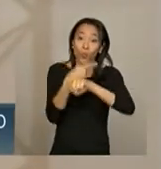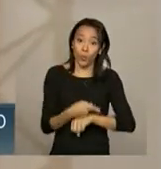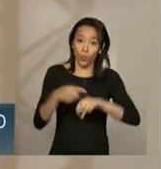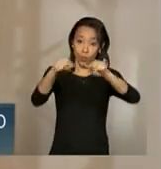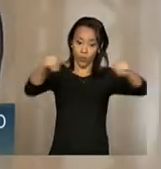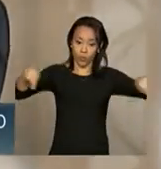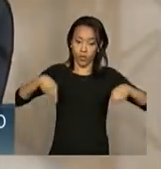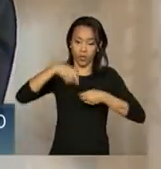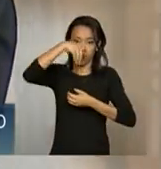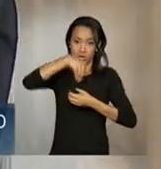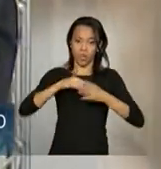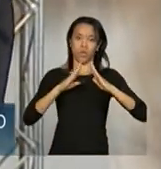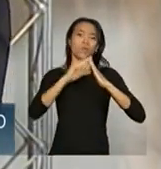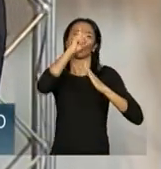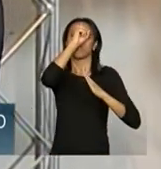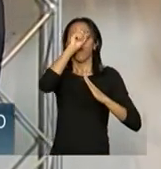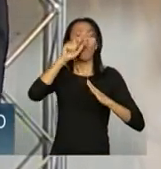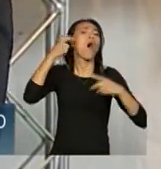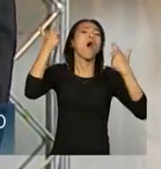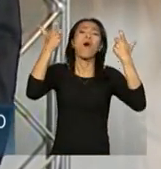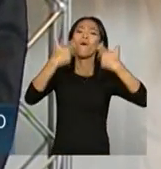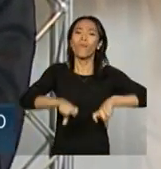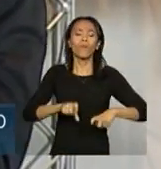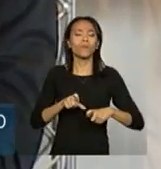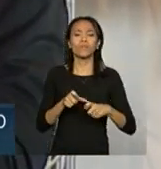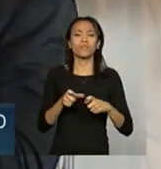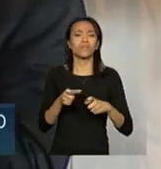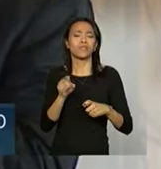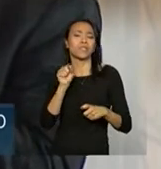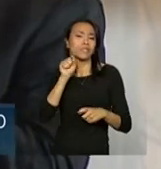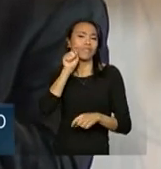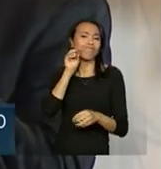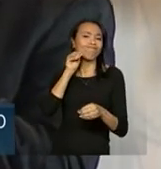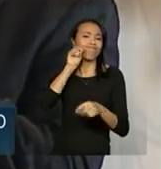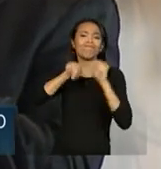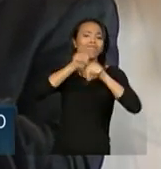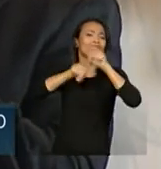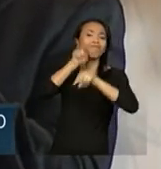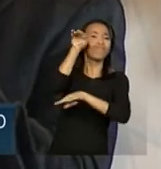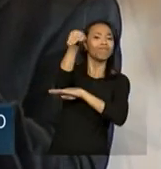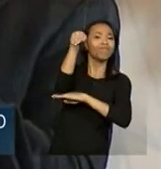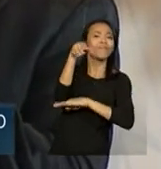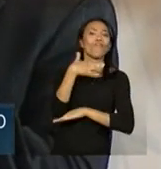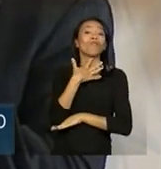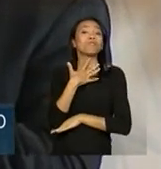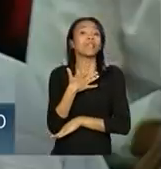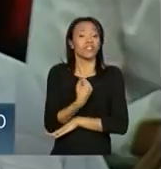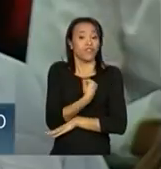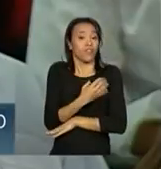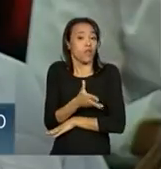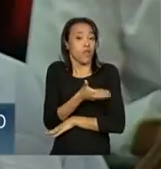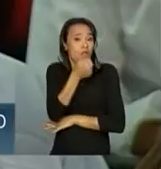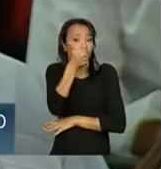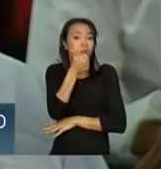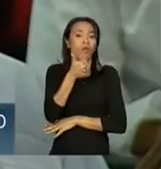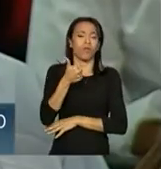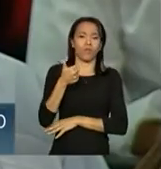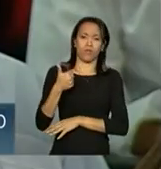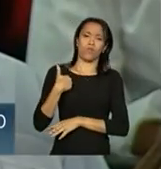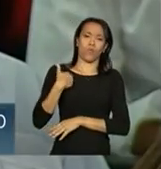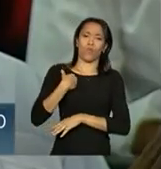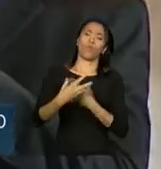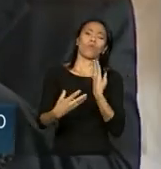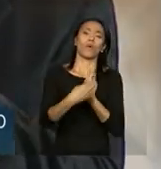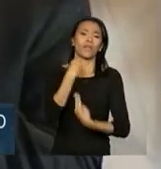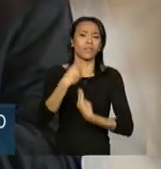na unidade de saúde, aonde está o cantinho, ali, naquela pessoa, de vontade de viver melhor, viver com hábitos mais saudáveis,